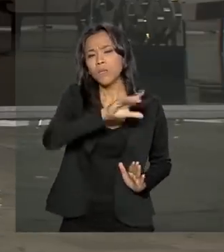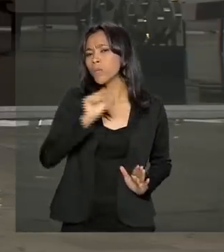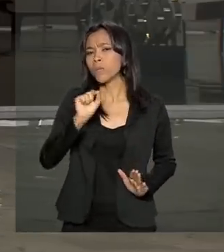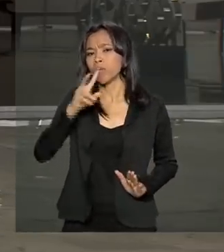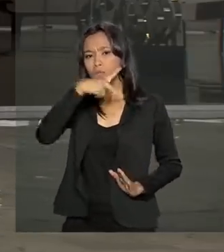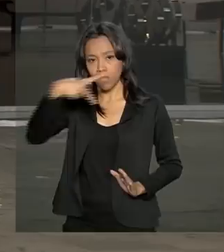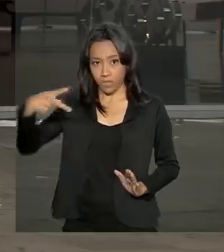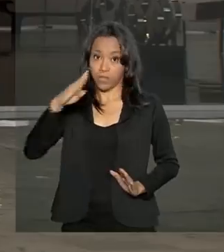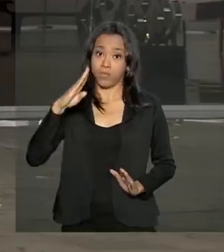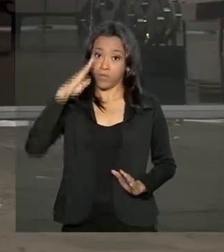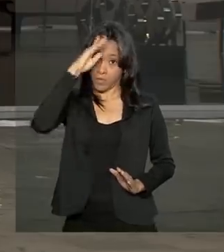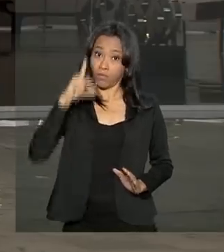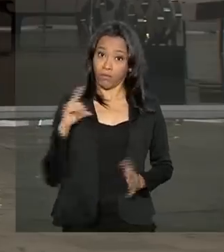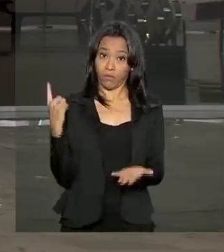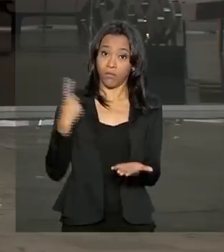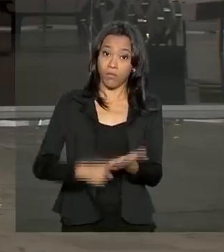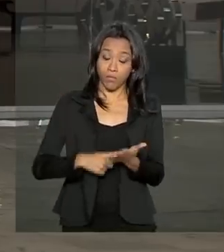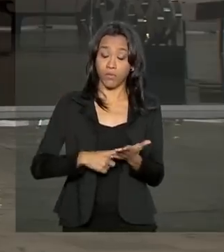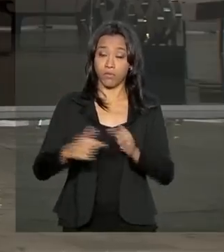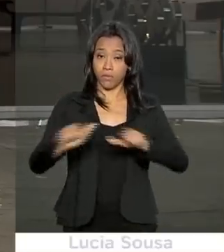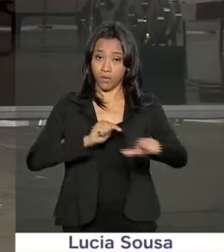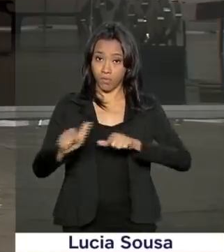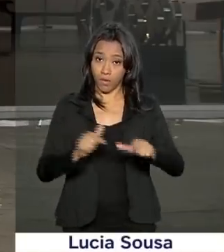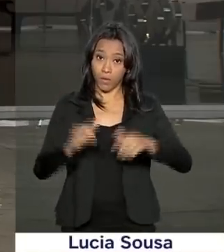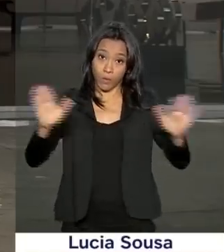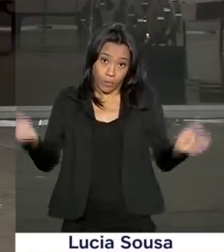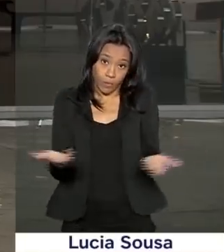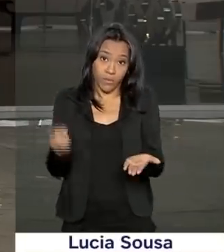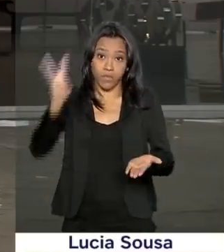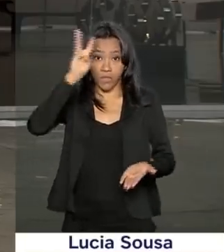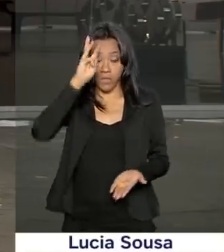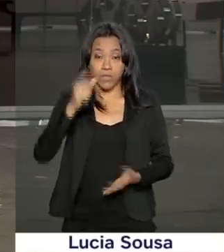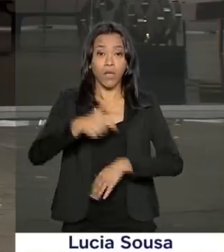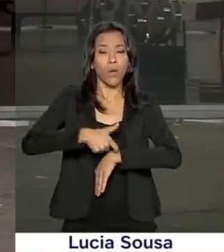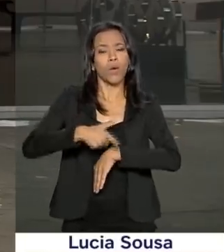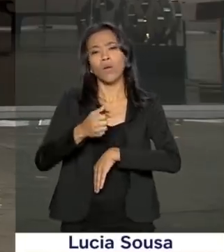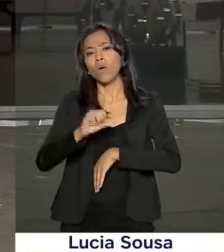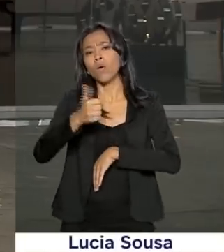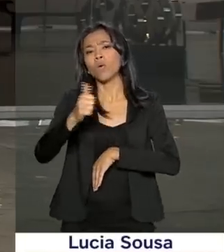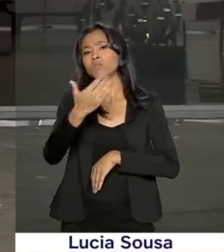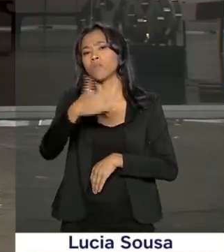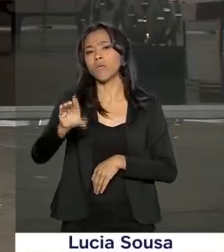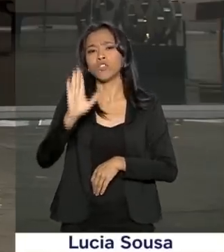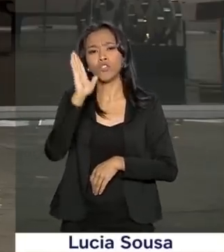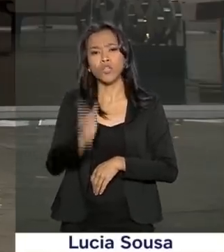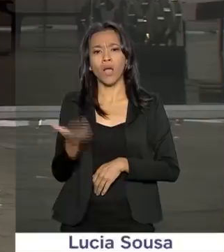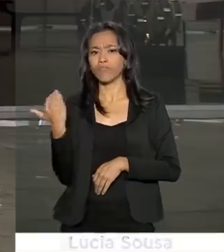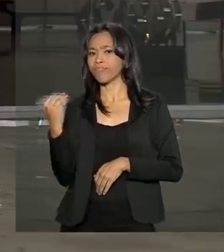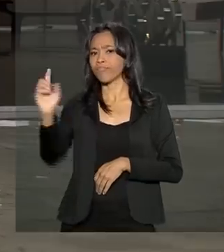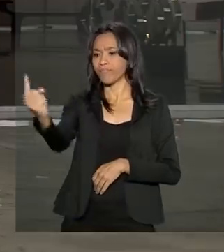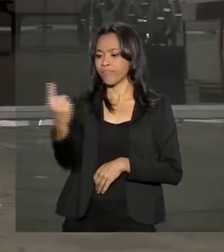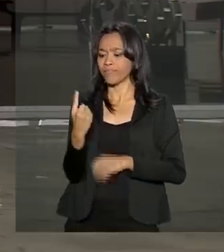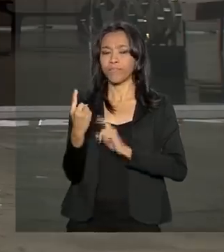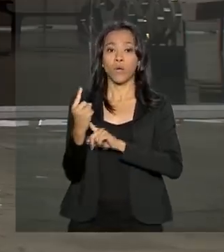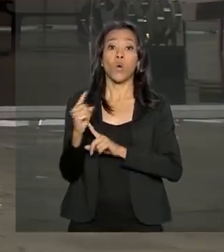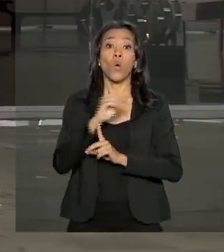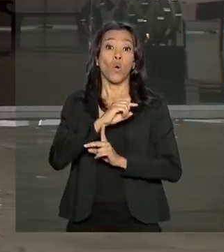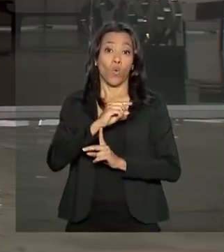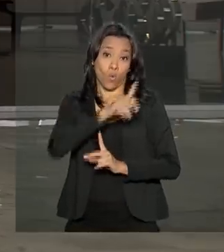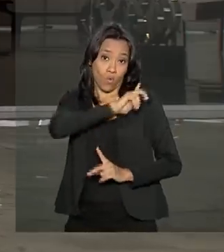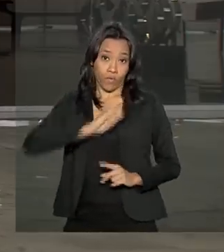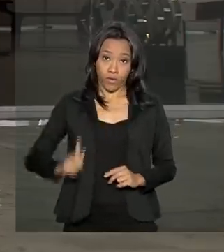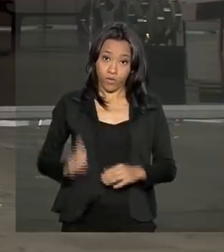Bolsonaro cumpre a agenda nesta terça-feira. Agora, às 11h30, ele recebeu o governador do Rio de Janeiro, Wilson